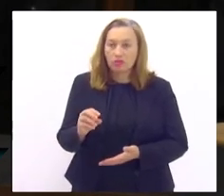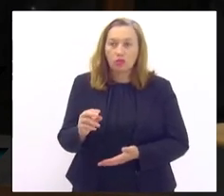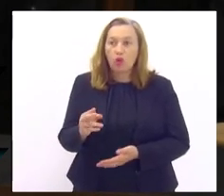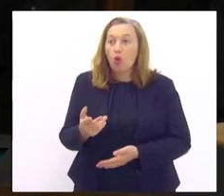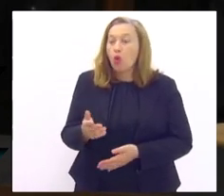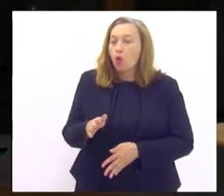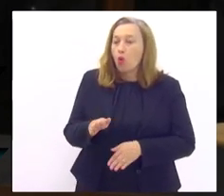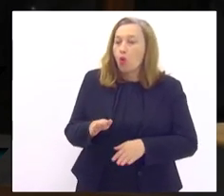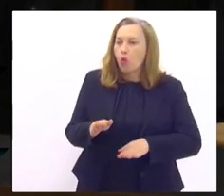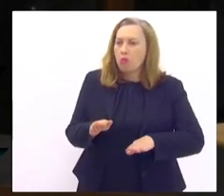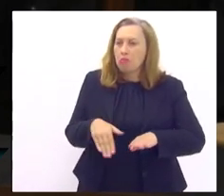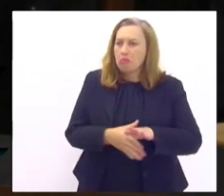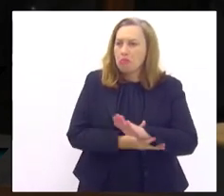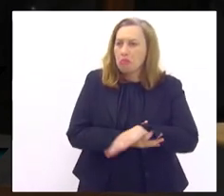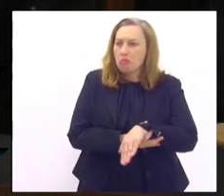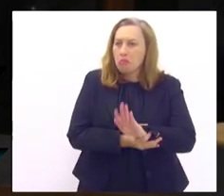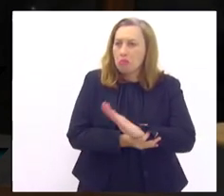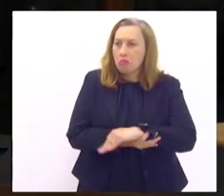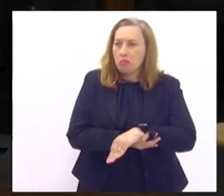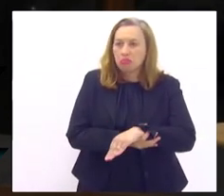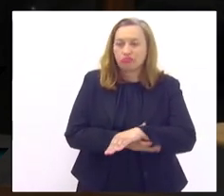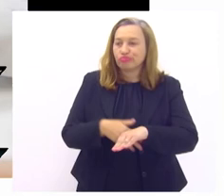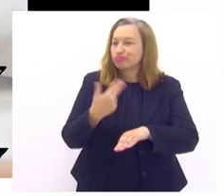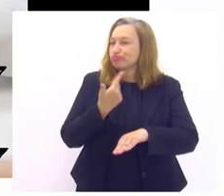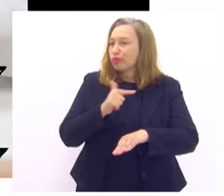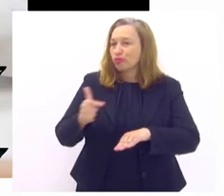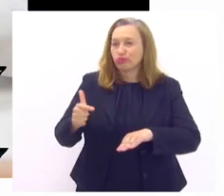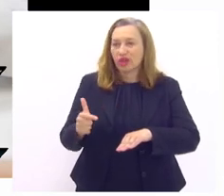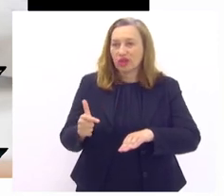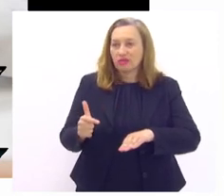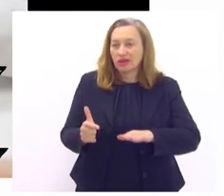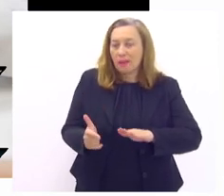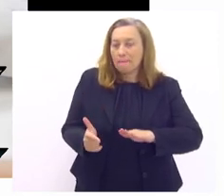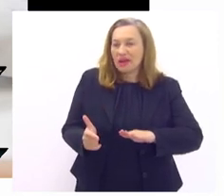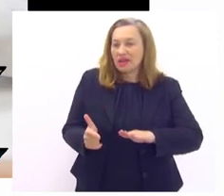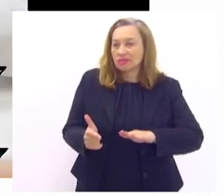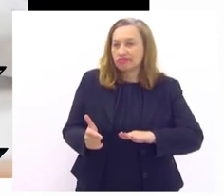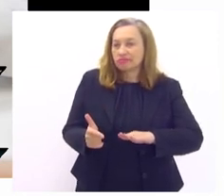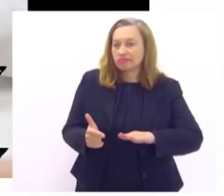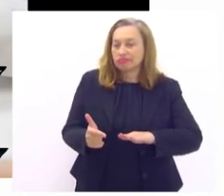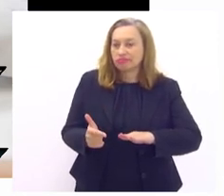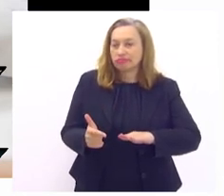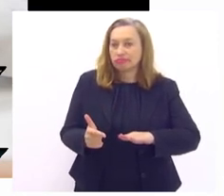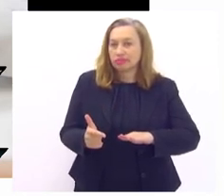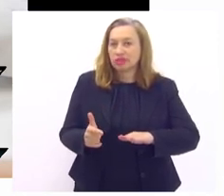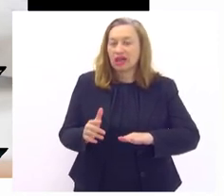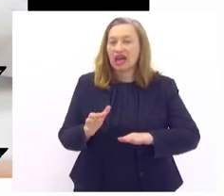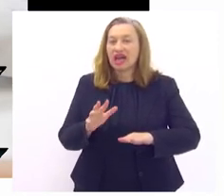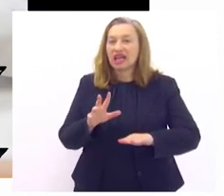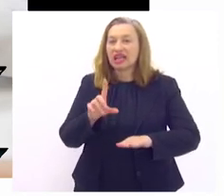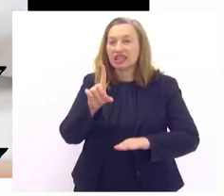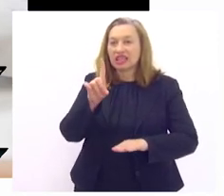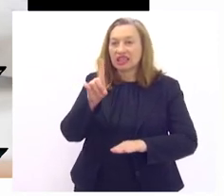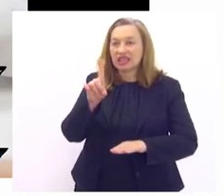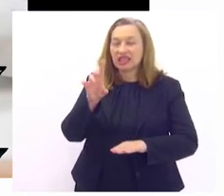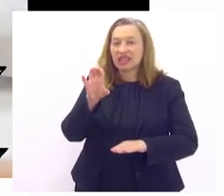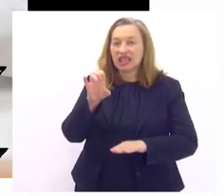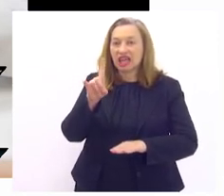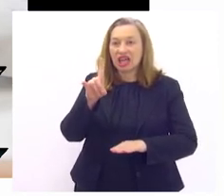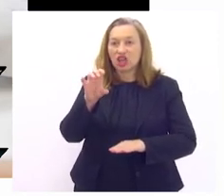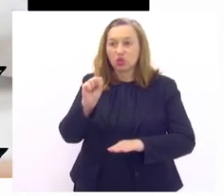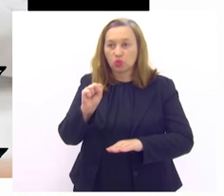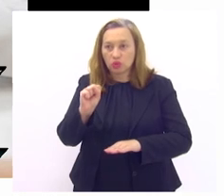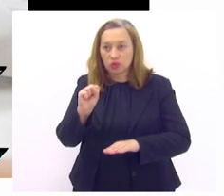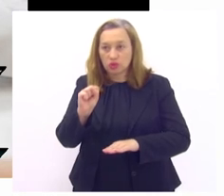passando mas a apresentação ela vai ter desvios motores com dedos em garra dedos sobrepostos pode